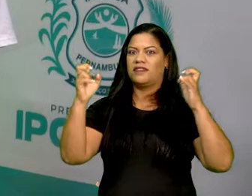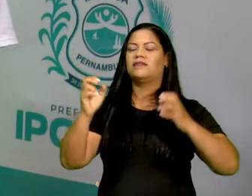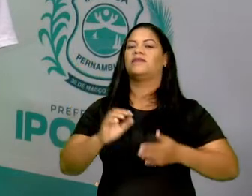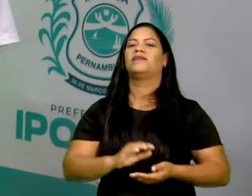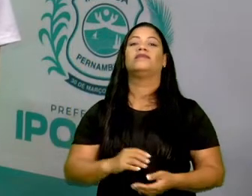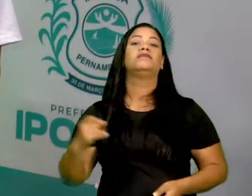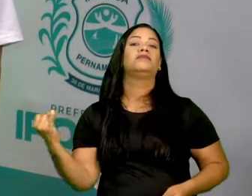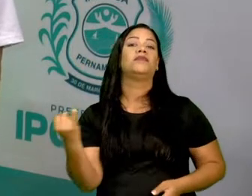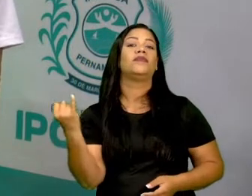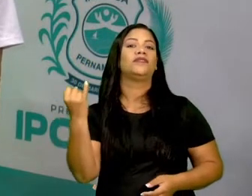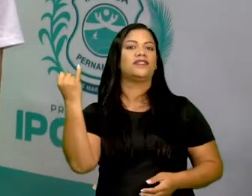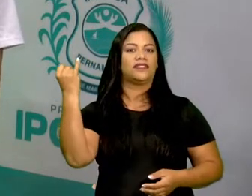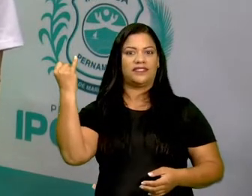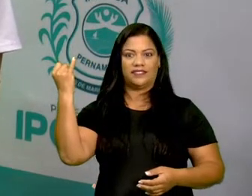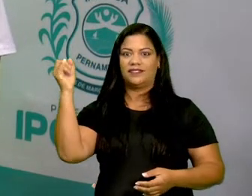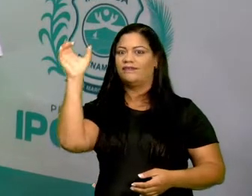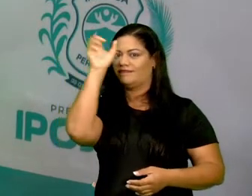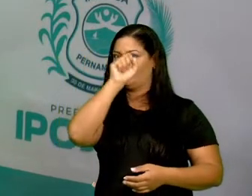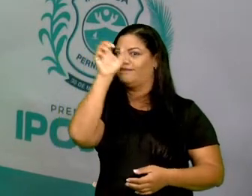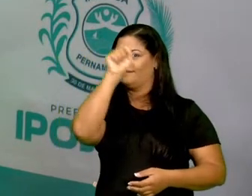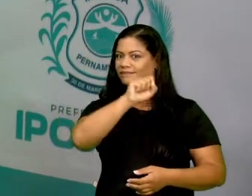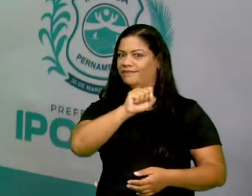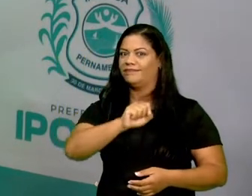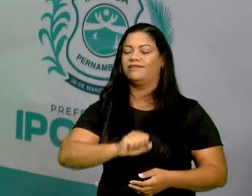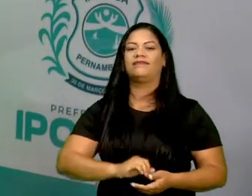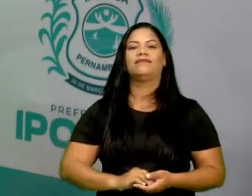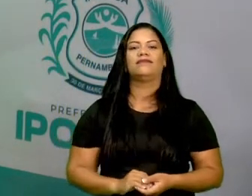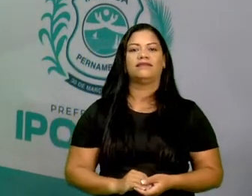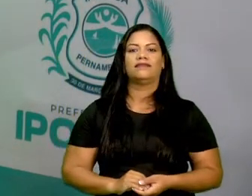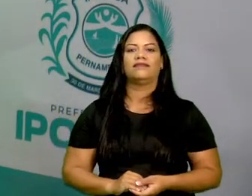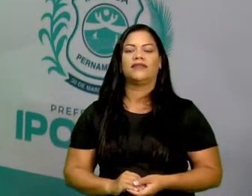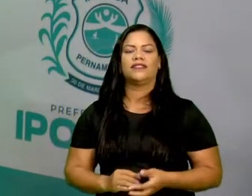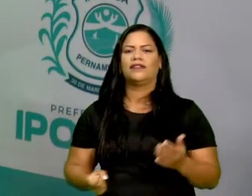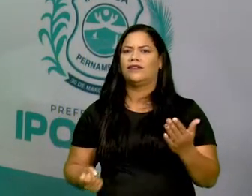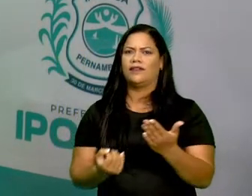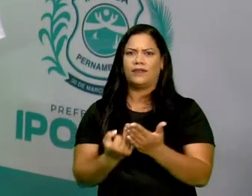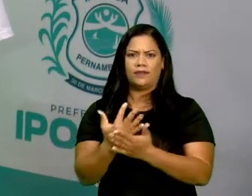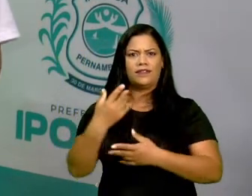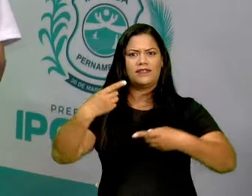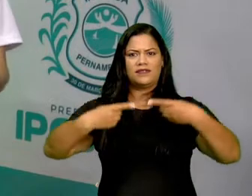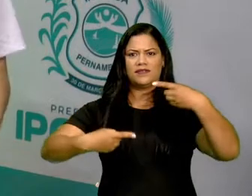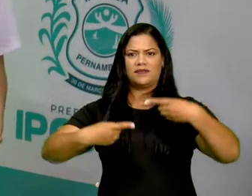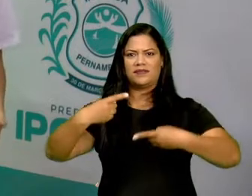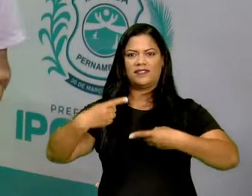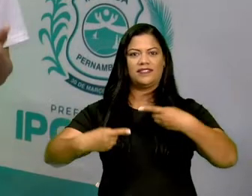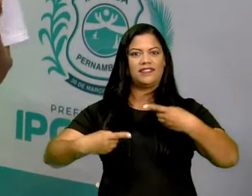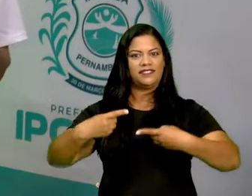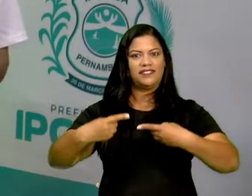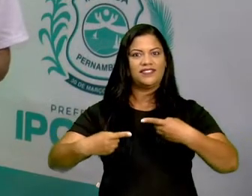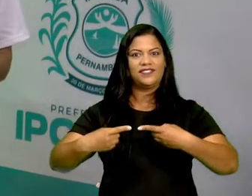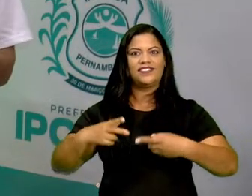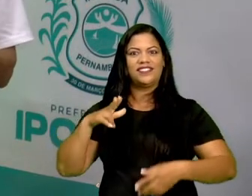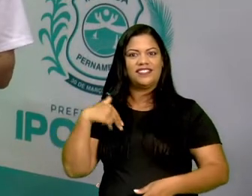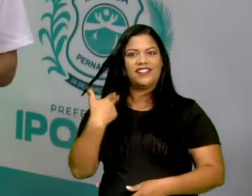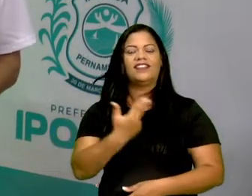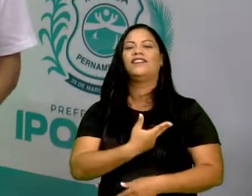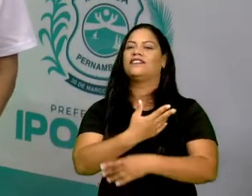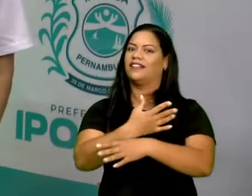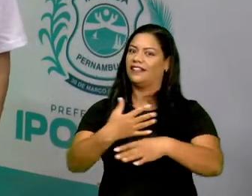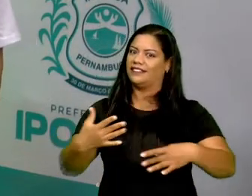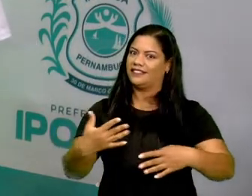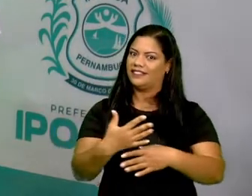importante para aprendermos. Então, são acontecimentos políticos que acontecem na nossa